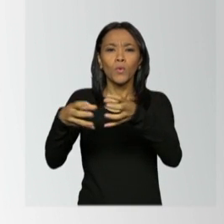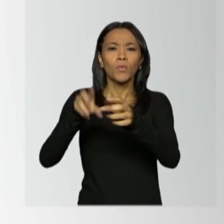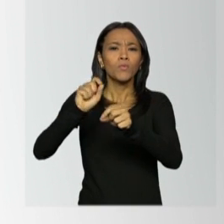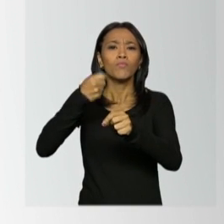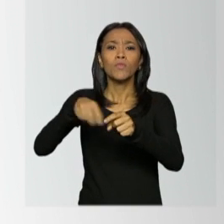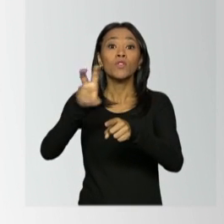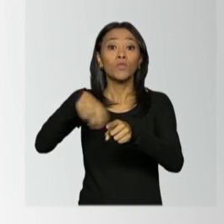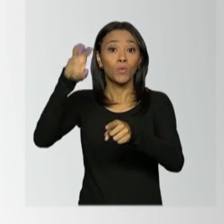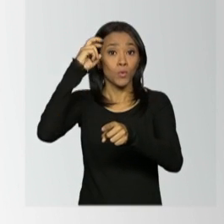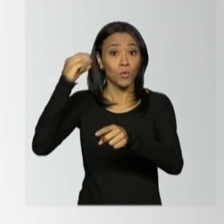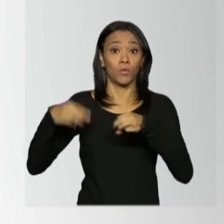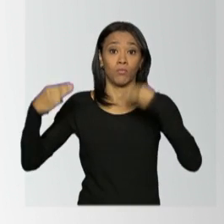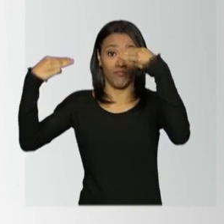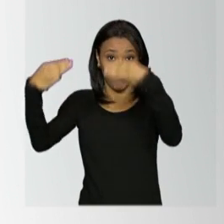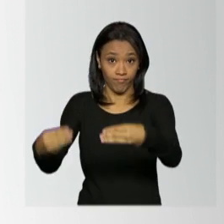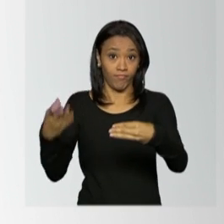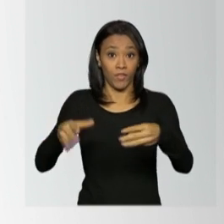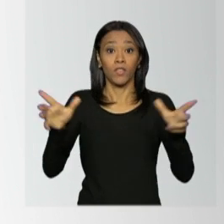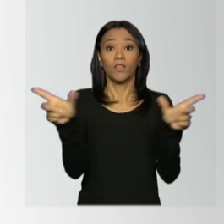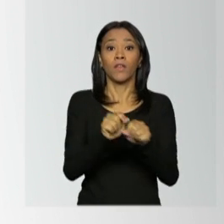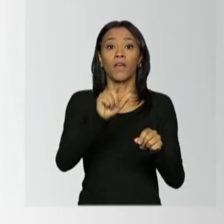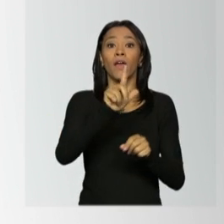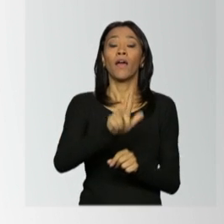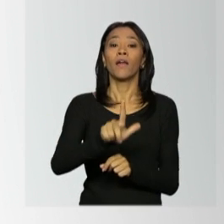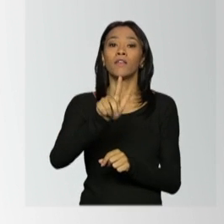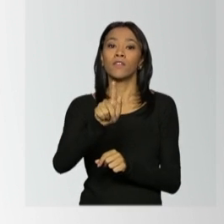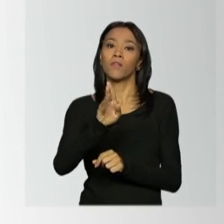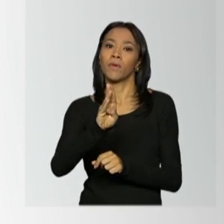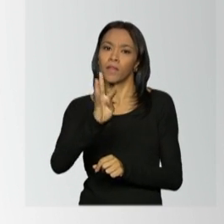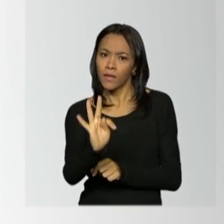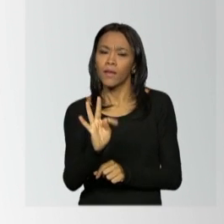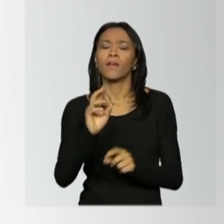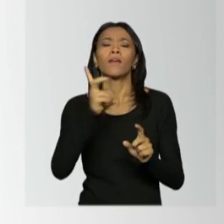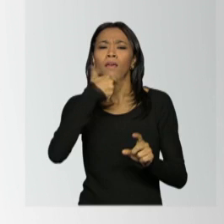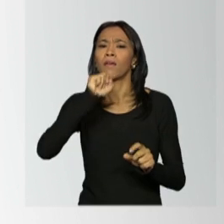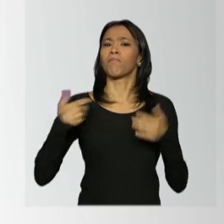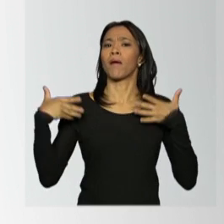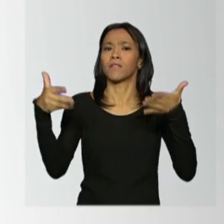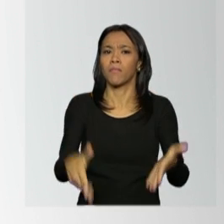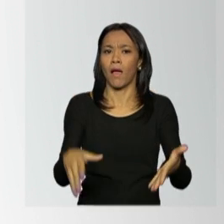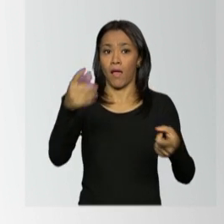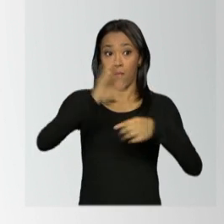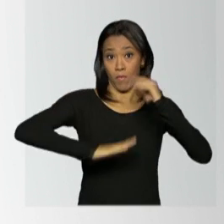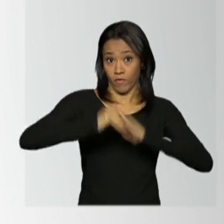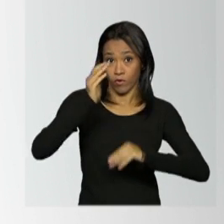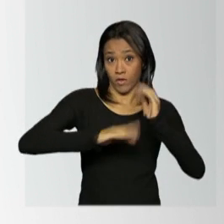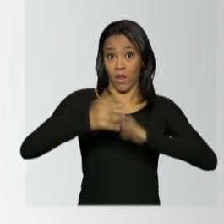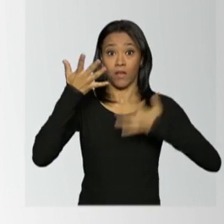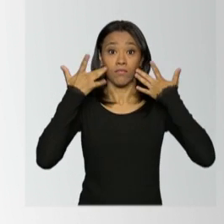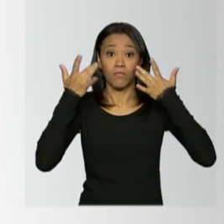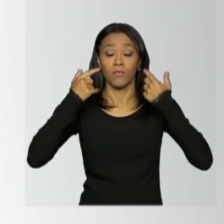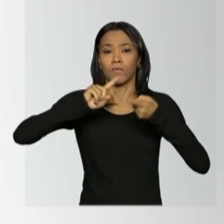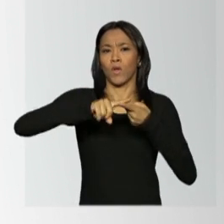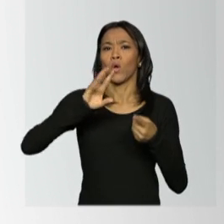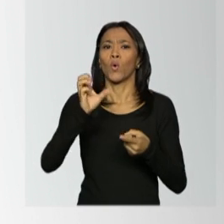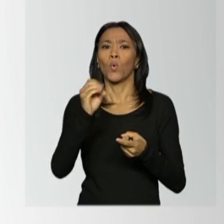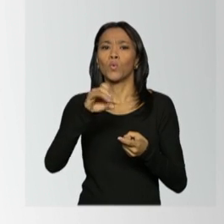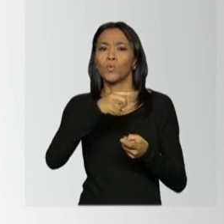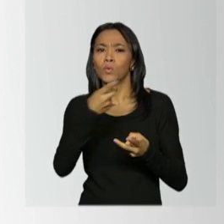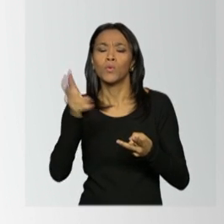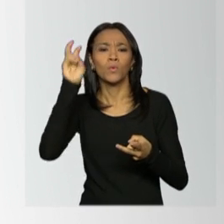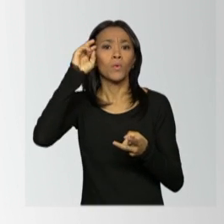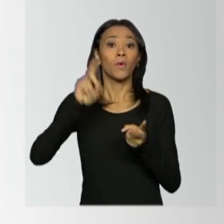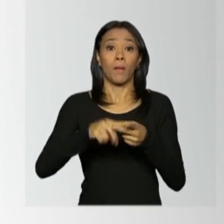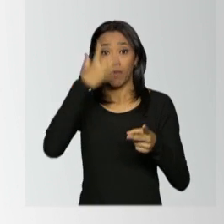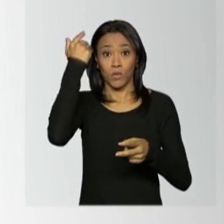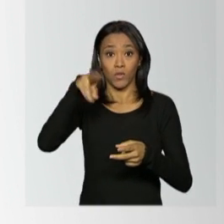Cultura LGBT do Ministério da Cultura. Podem participar do processo artistas, produtores culturais, acadêmicos